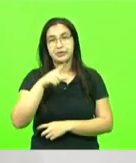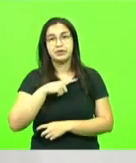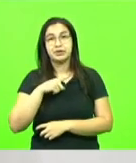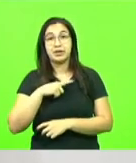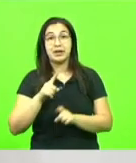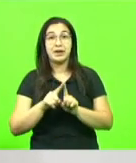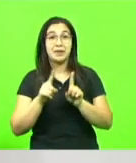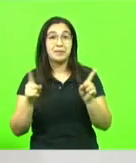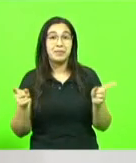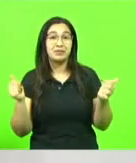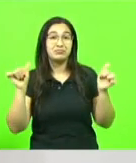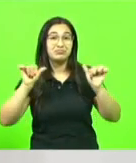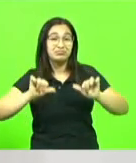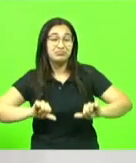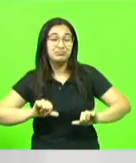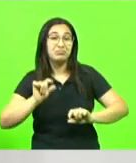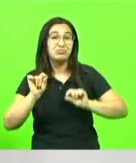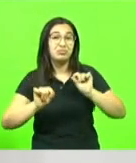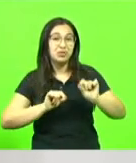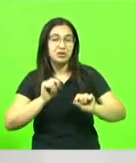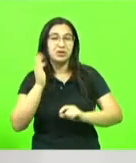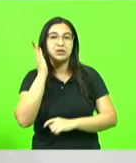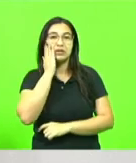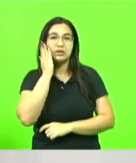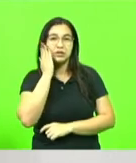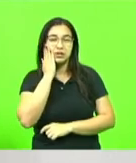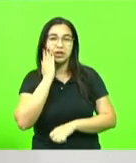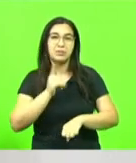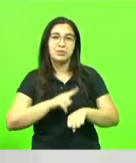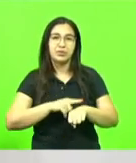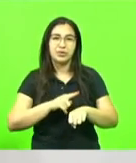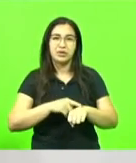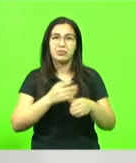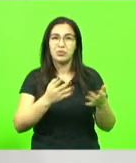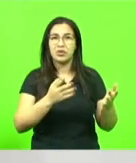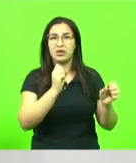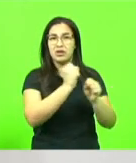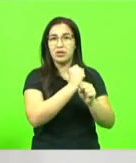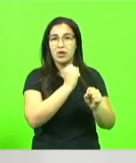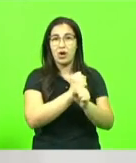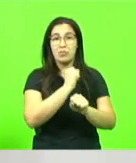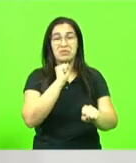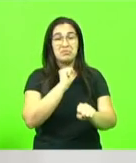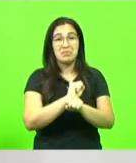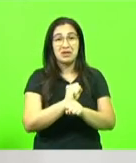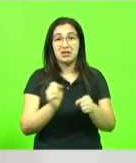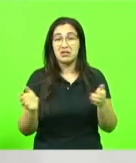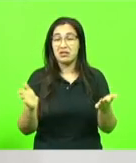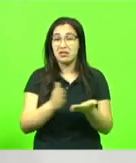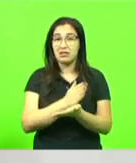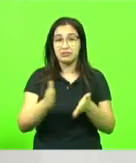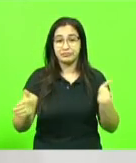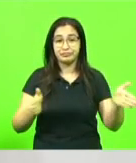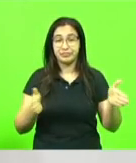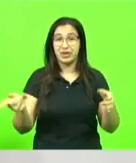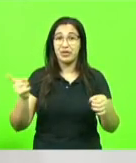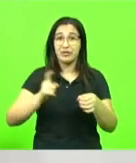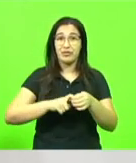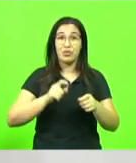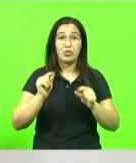infelizmente, sabemos do tempo que essas obras estão paradas e alguns trechos até estão voltando.